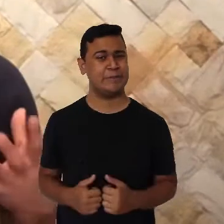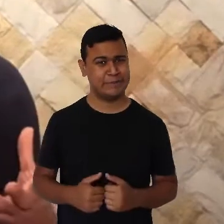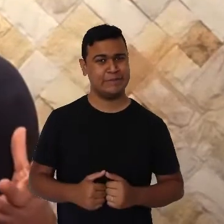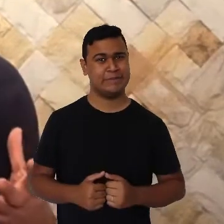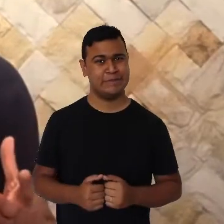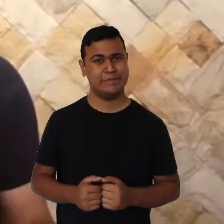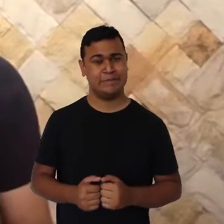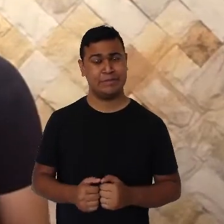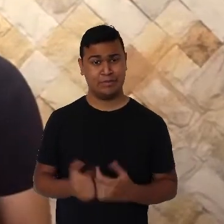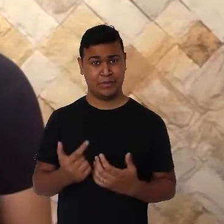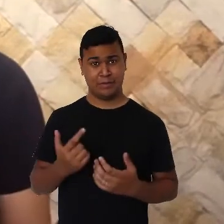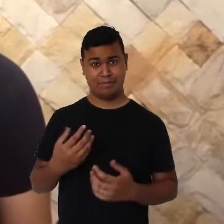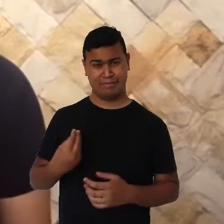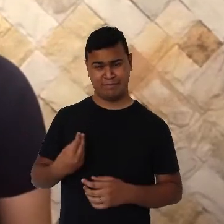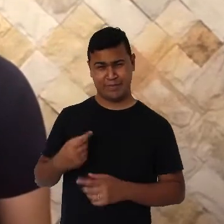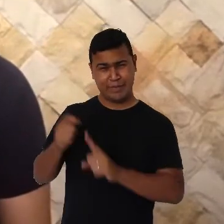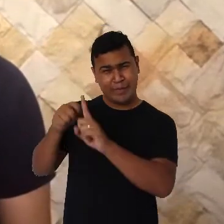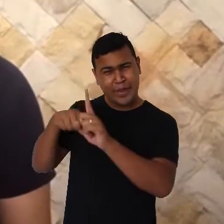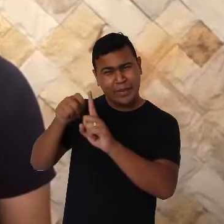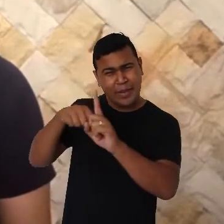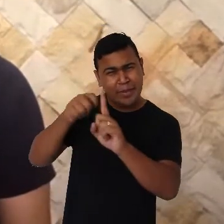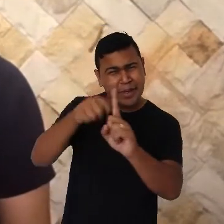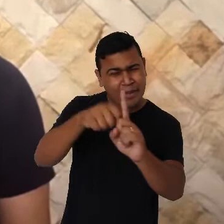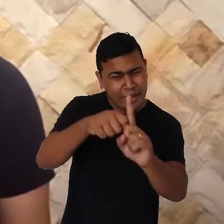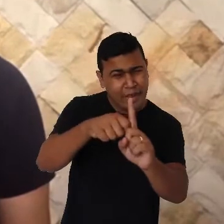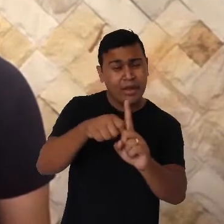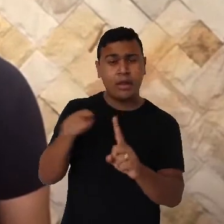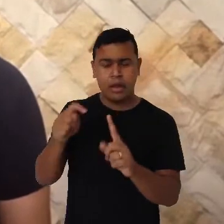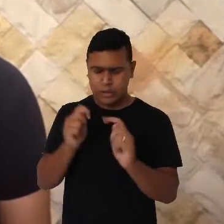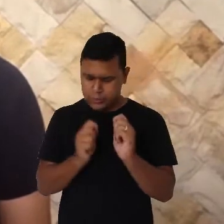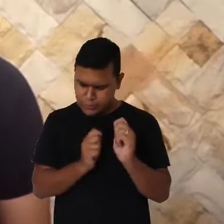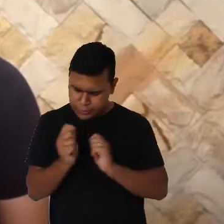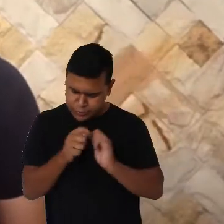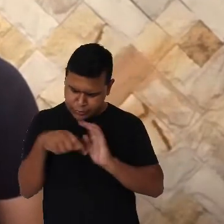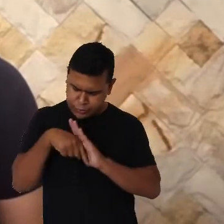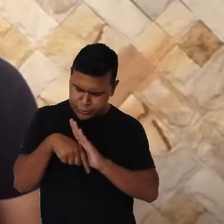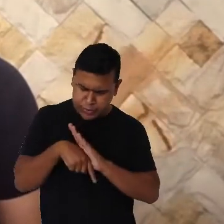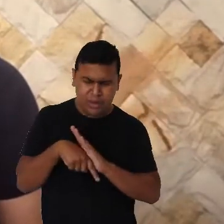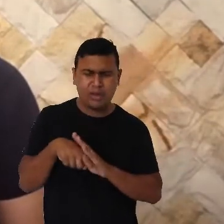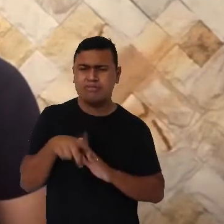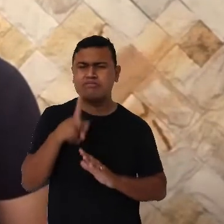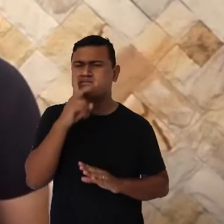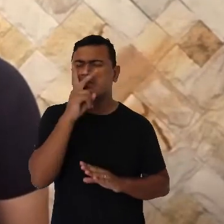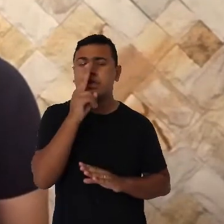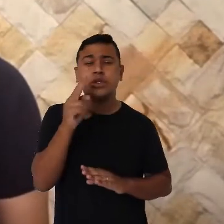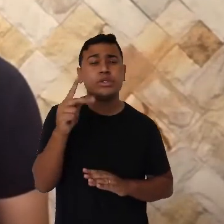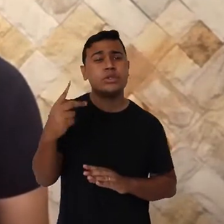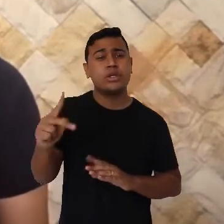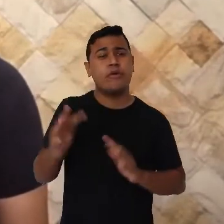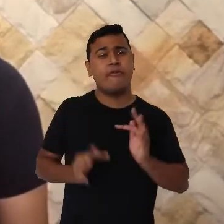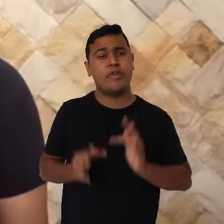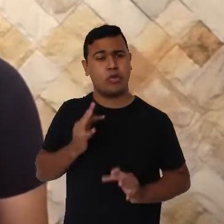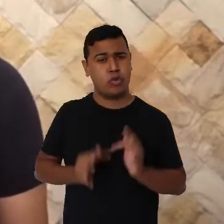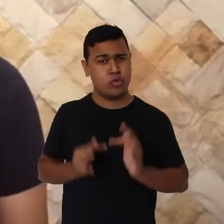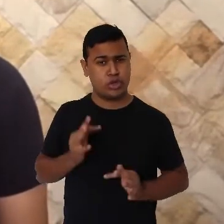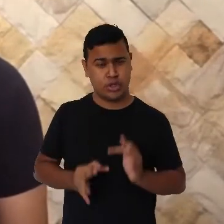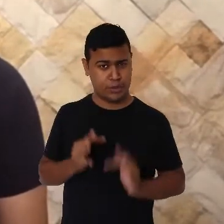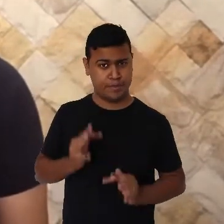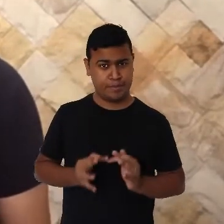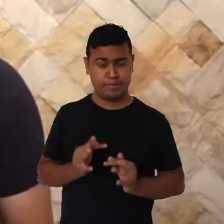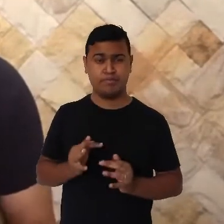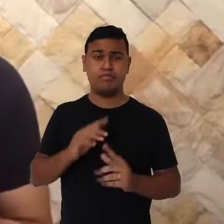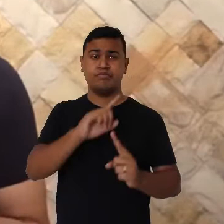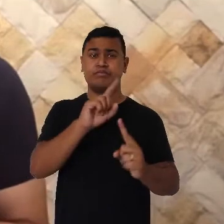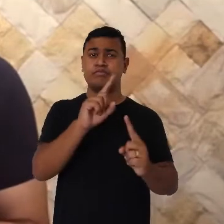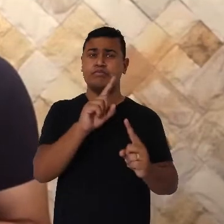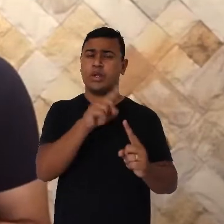Nos primeiros meses de vida, a autorregulação é basicamente fisiológica, estando diretamente relacionada aos